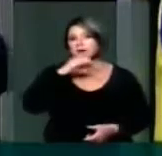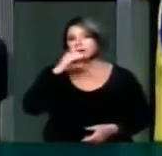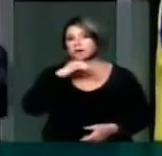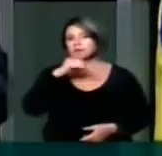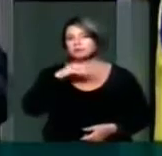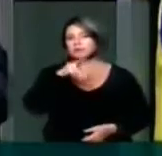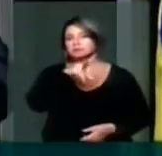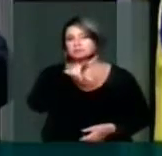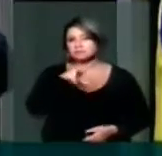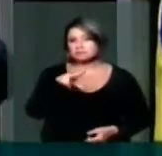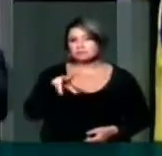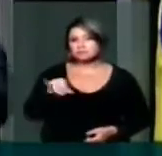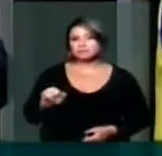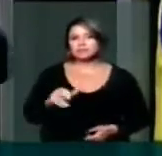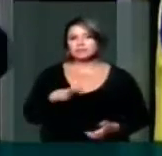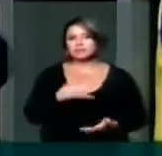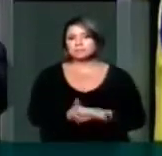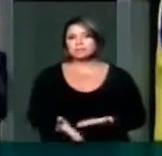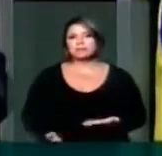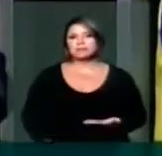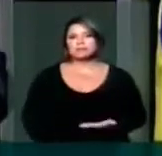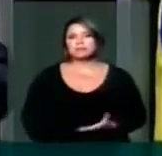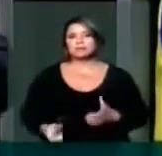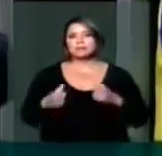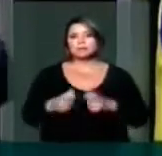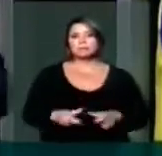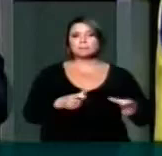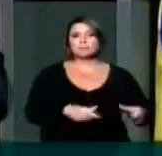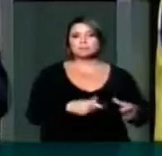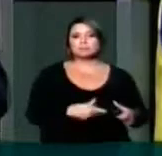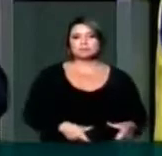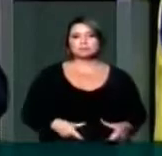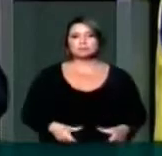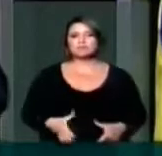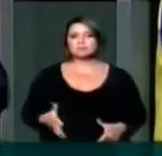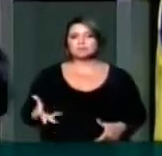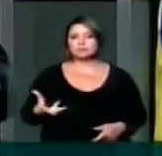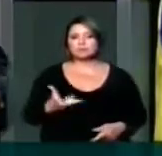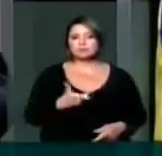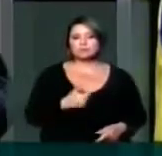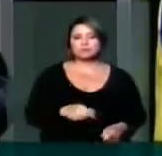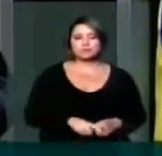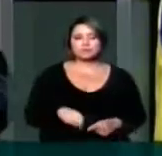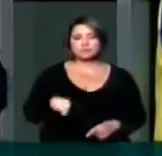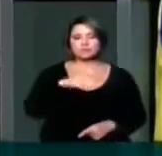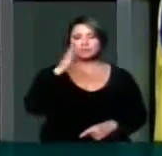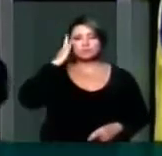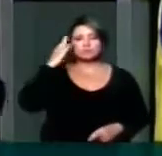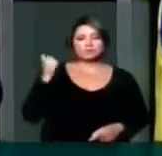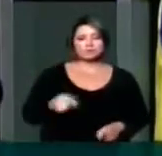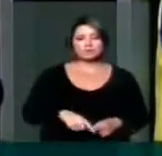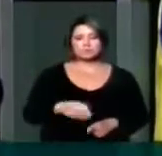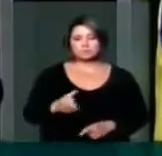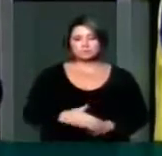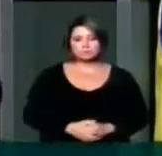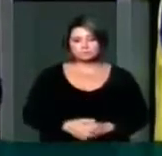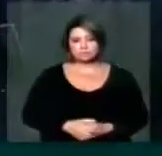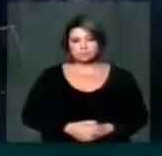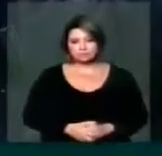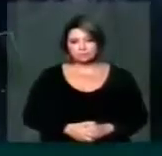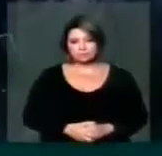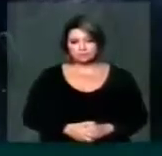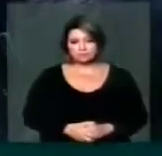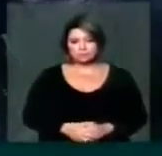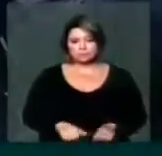senão nós vamos perder área fantástica. Todos sabem, meu caro deputado